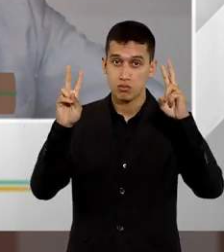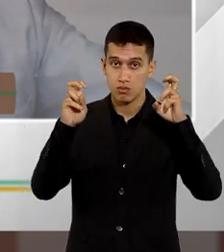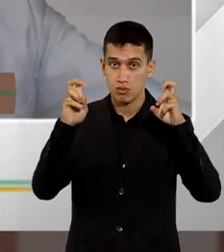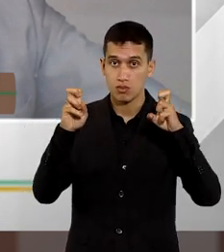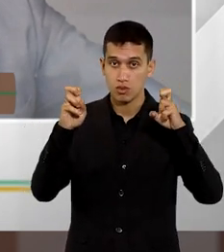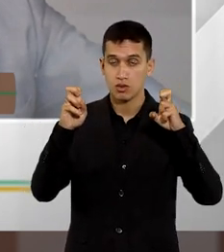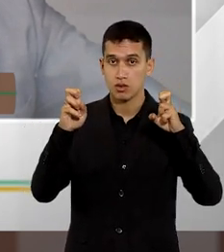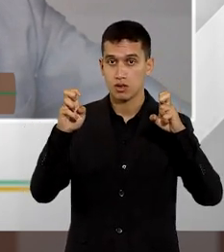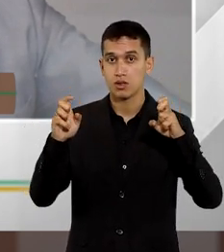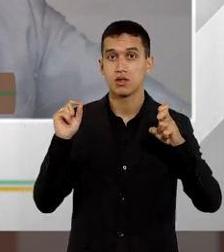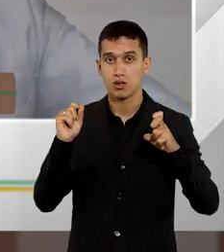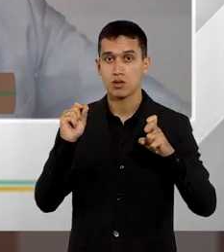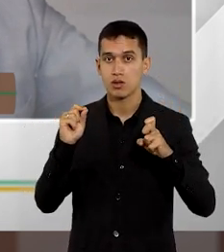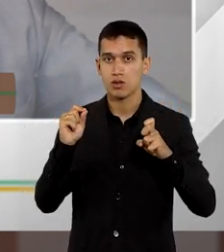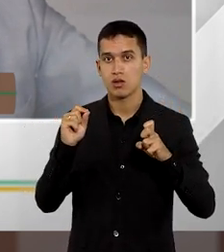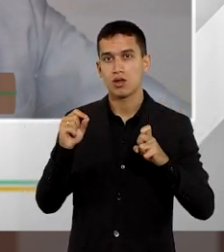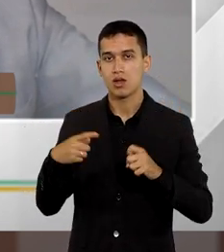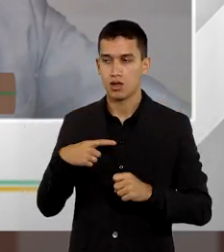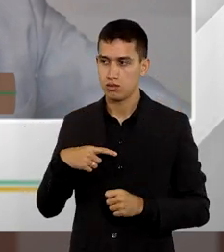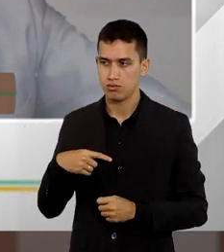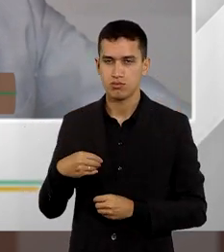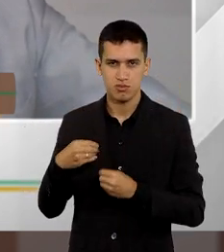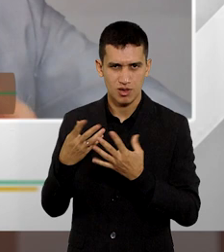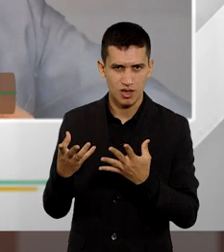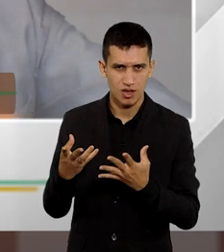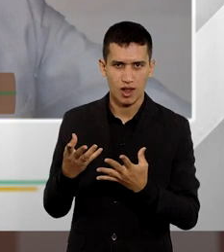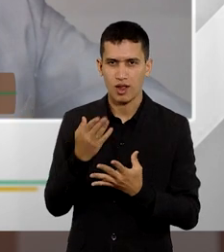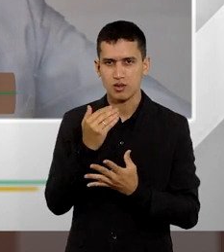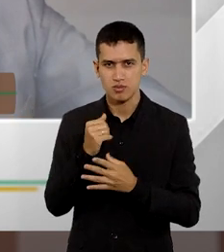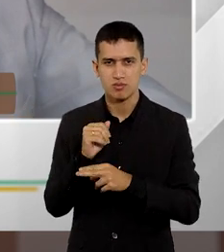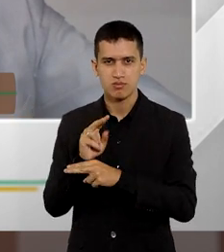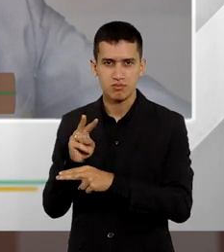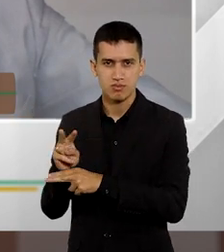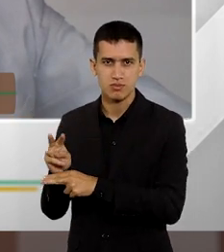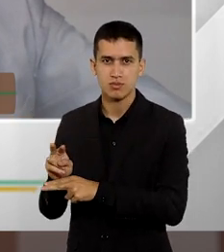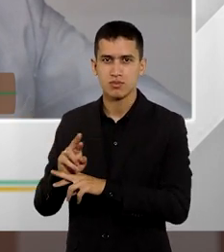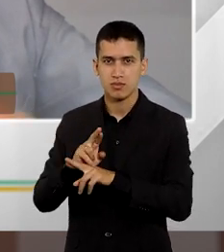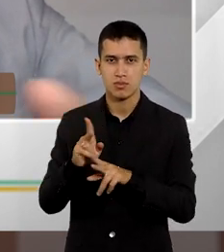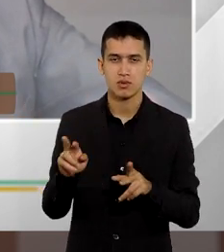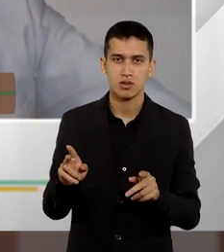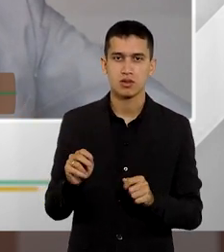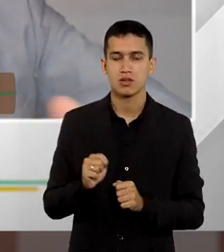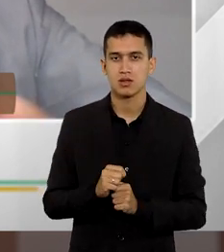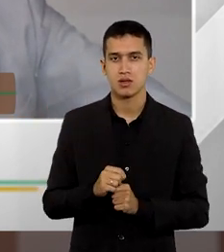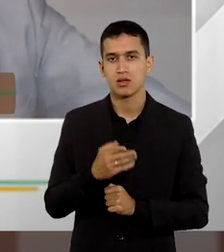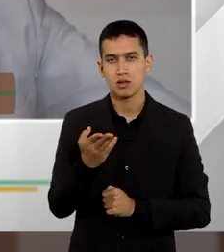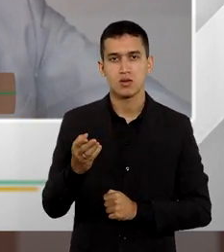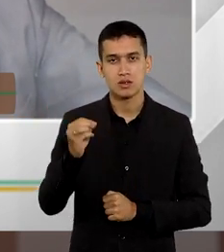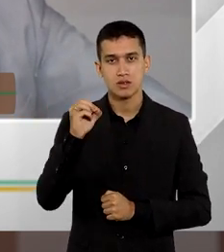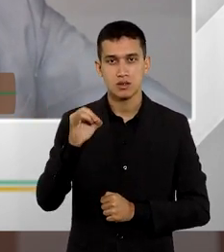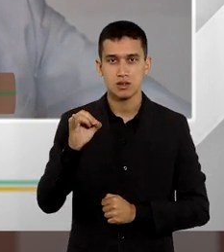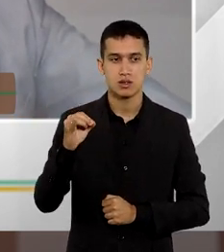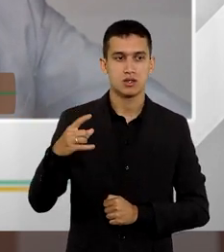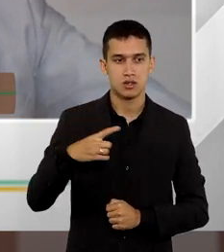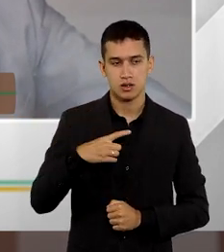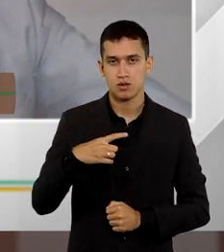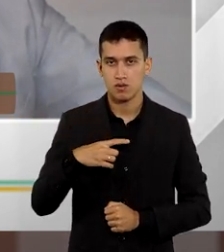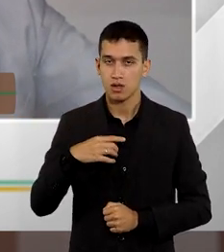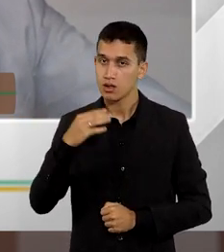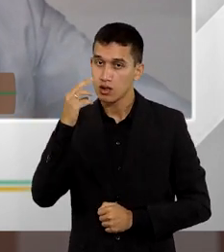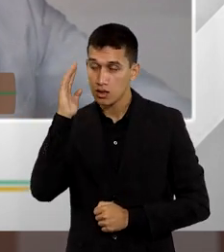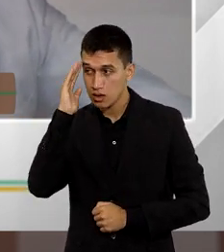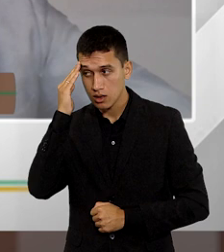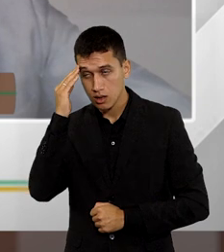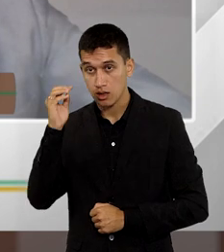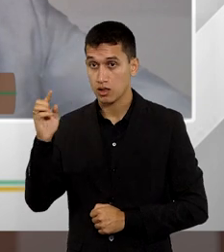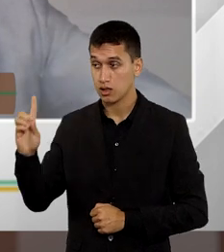de prestação alimentícia. Então, é possível, mas obviamente que se houver a condição do advogado